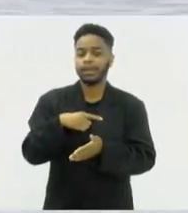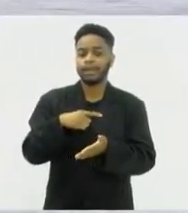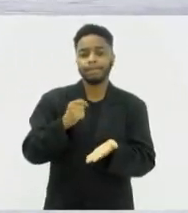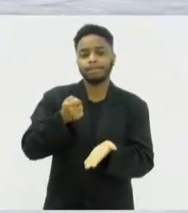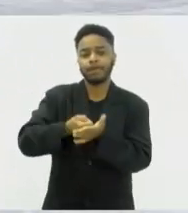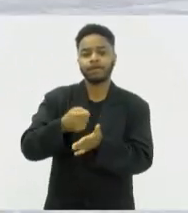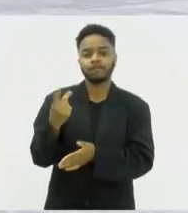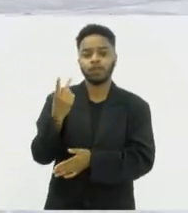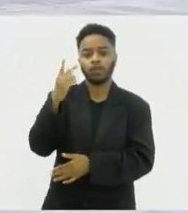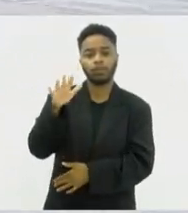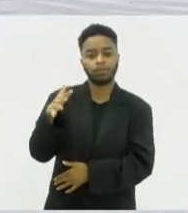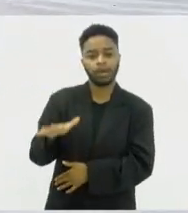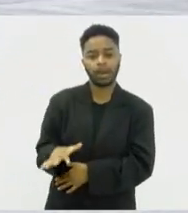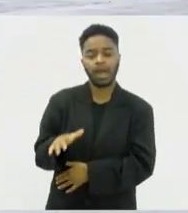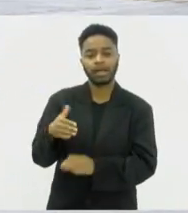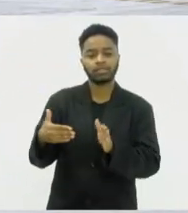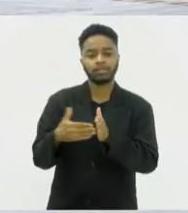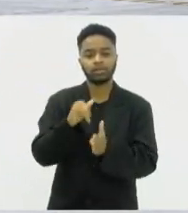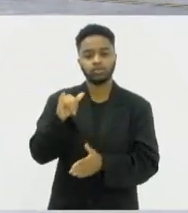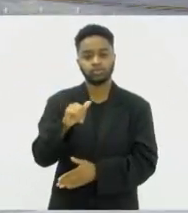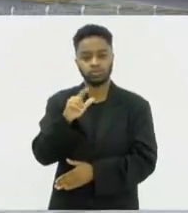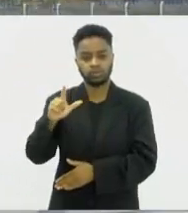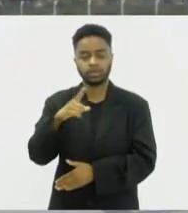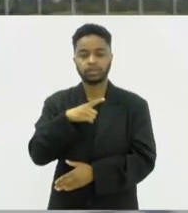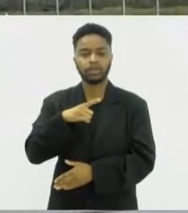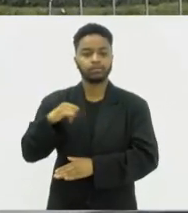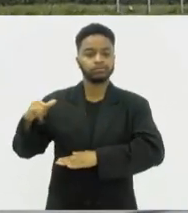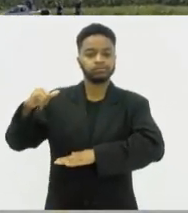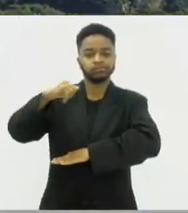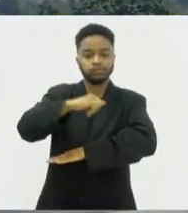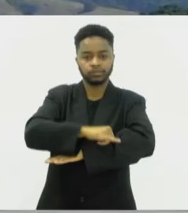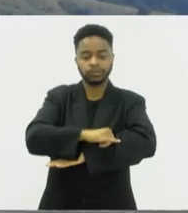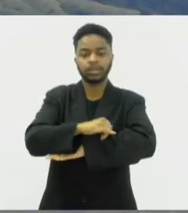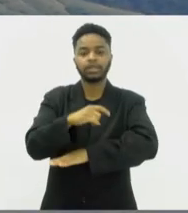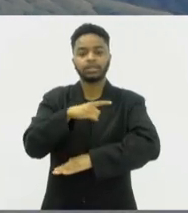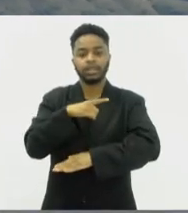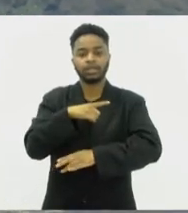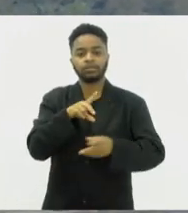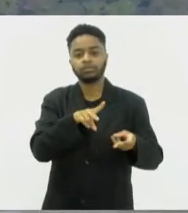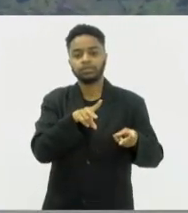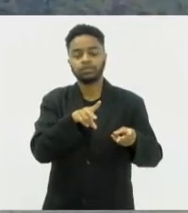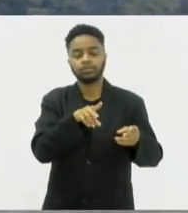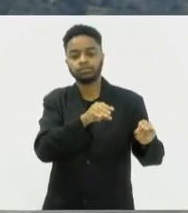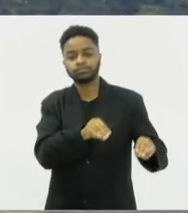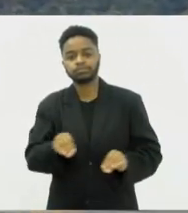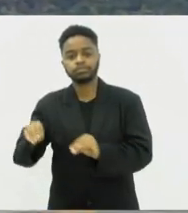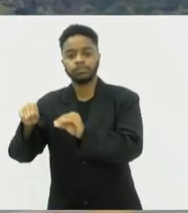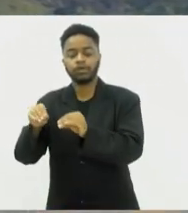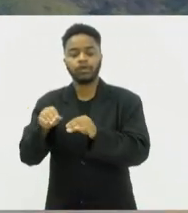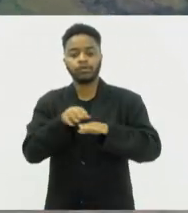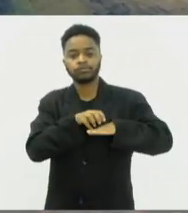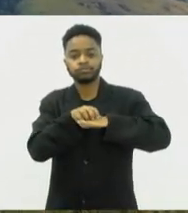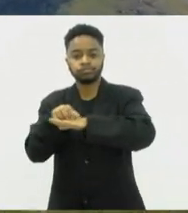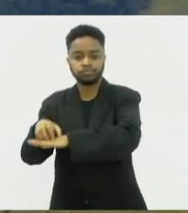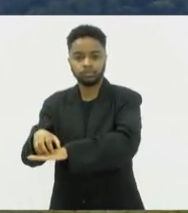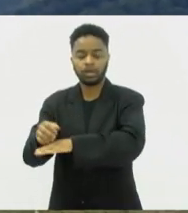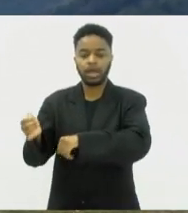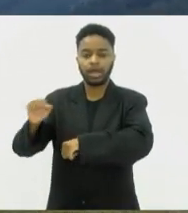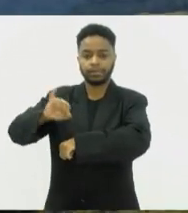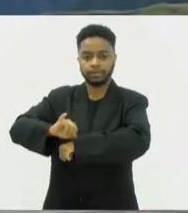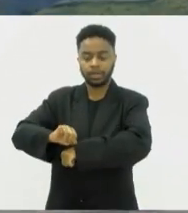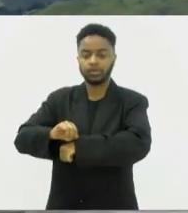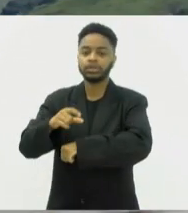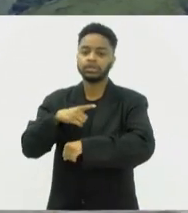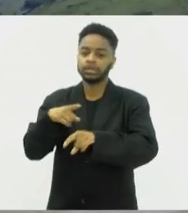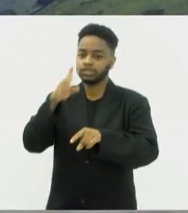promocionais até julho. Os voos para Campinas contam ainda com um transfer para a capital. Um ônibus gratuito, disponibilizado pela